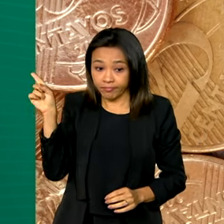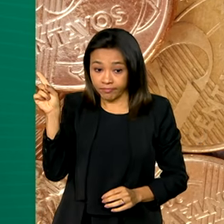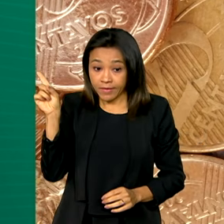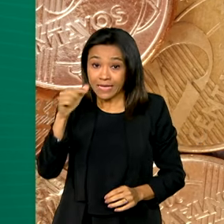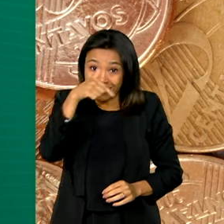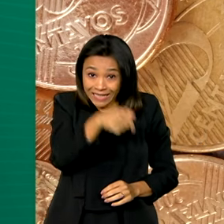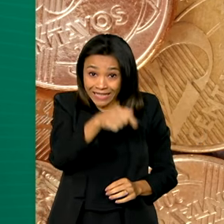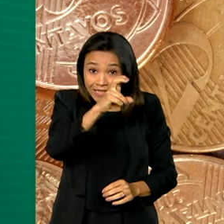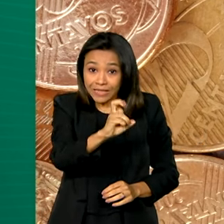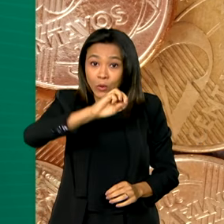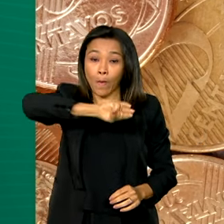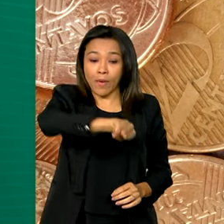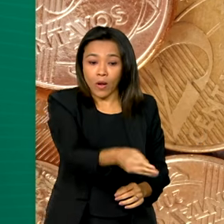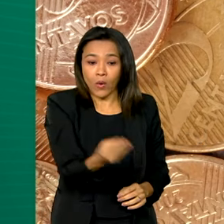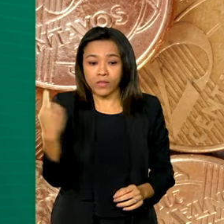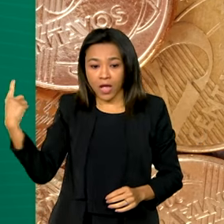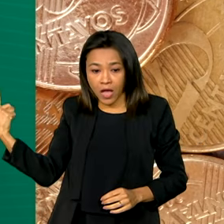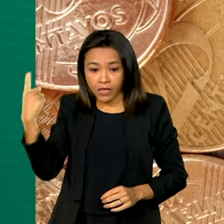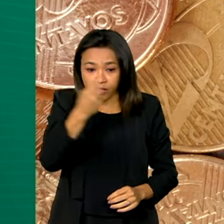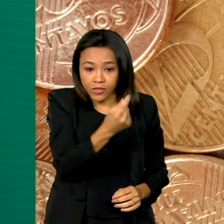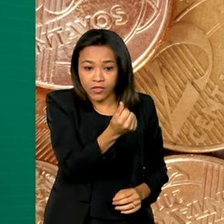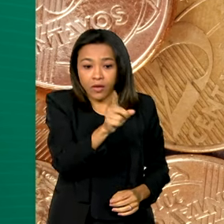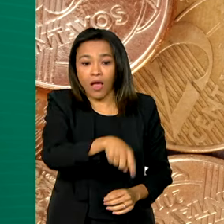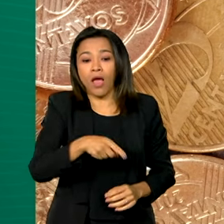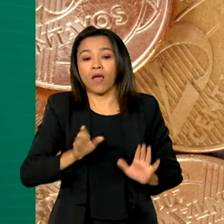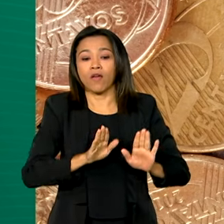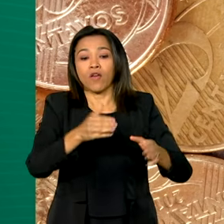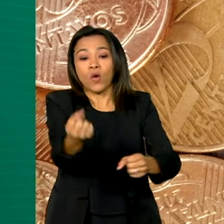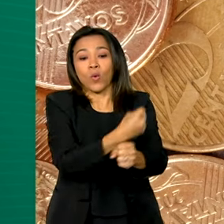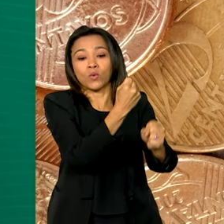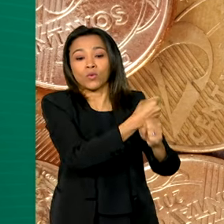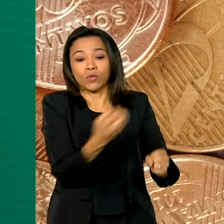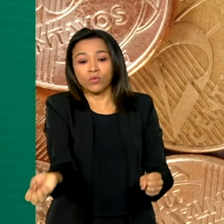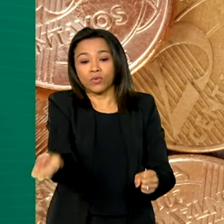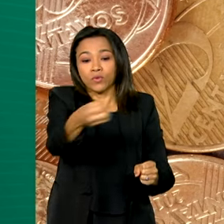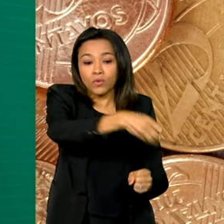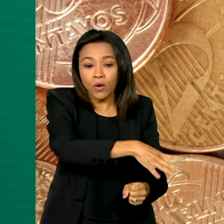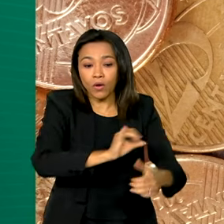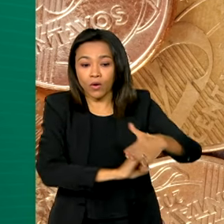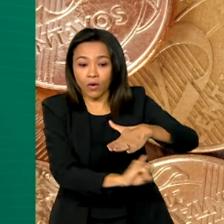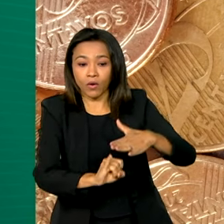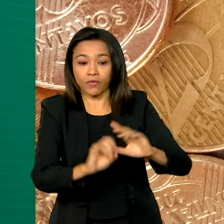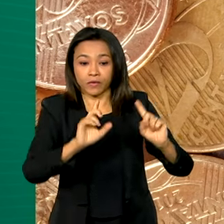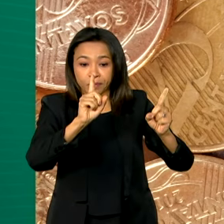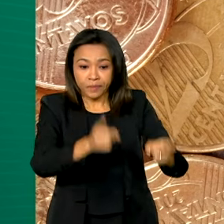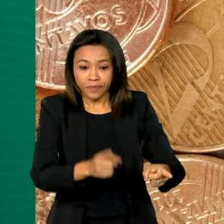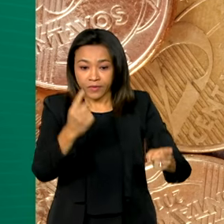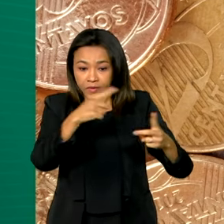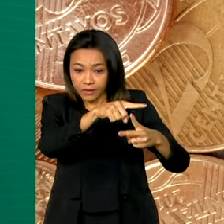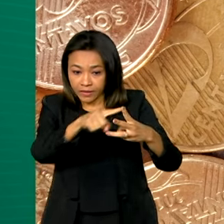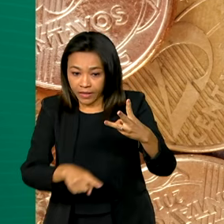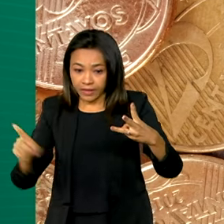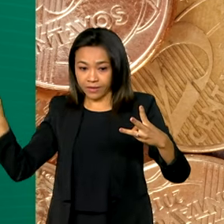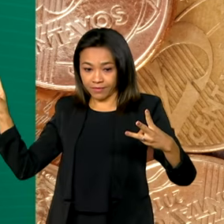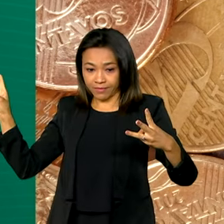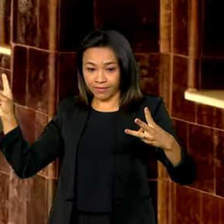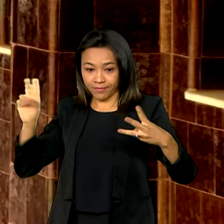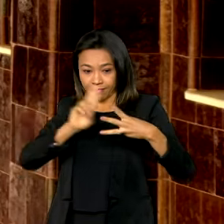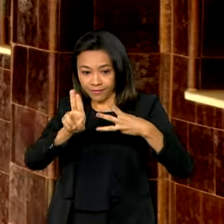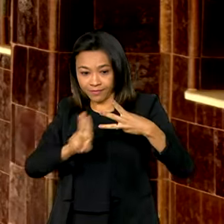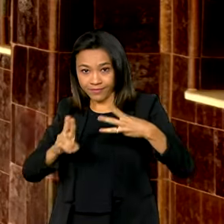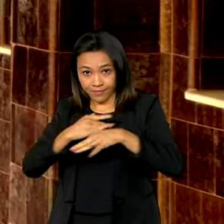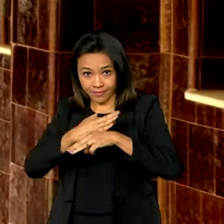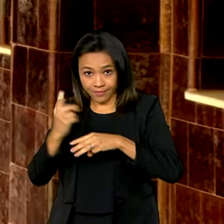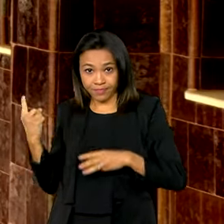75 milhões serão destinados à construção de novas unidades nos campi de Cavalcante, Quirinópolis e Porangatu.